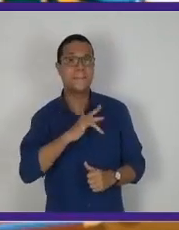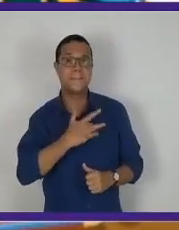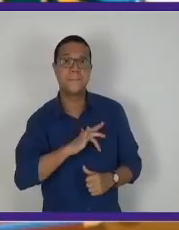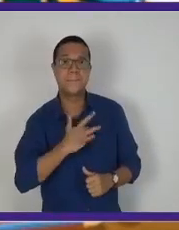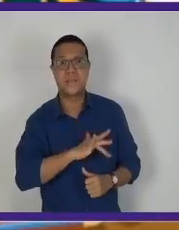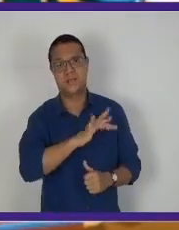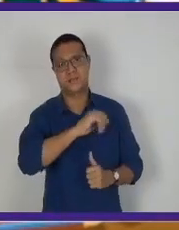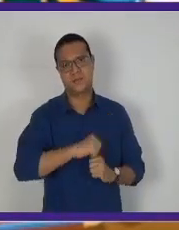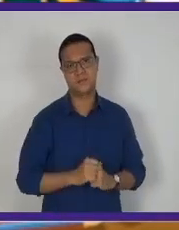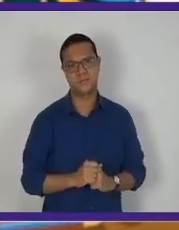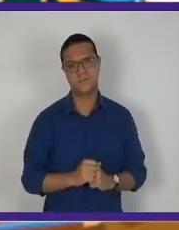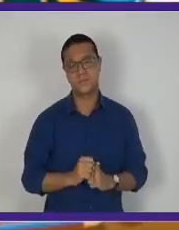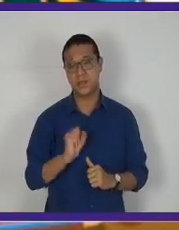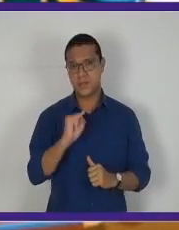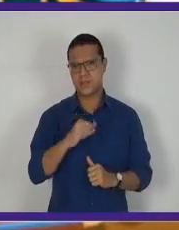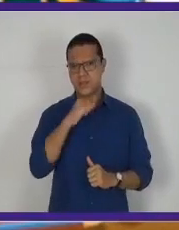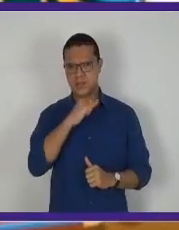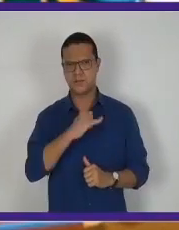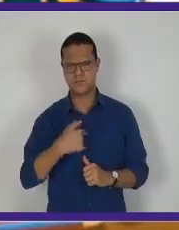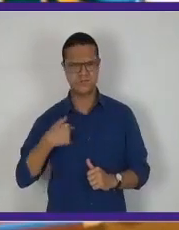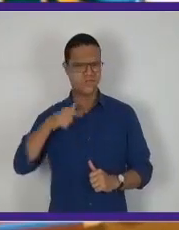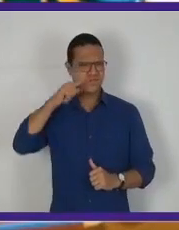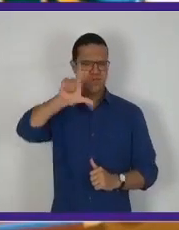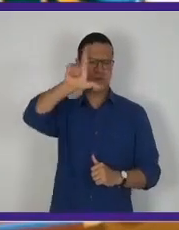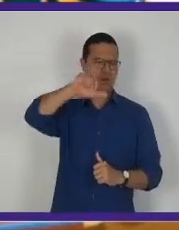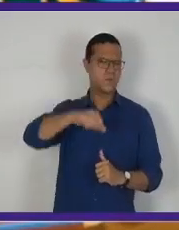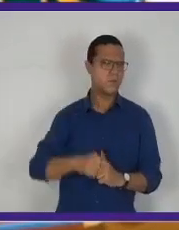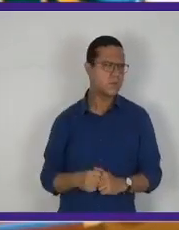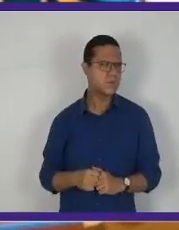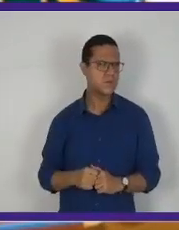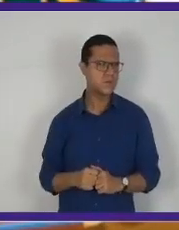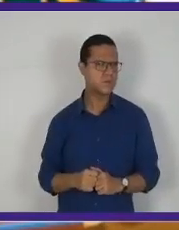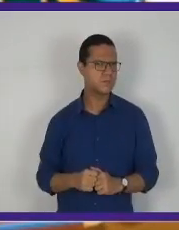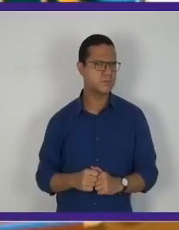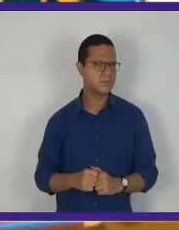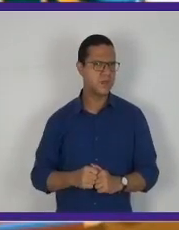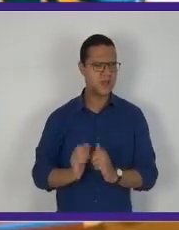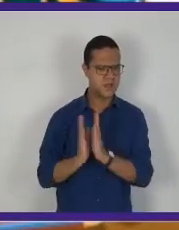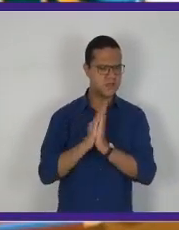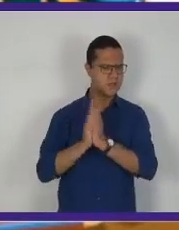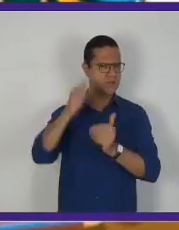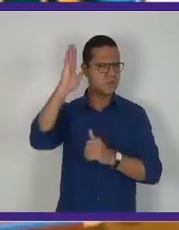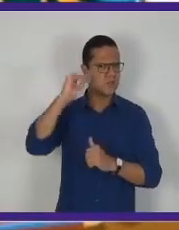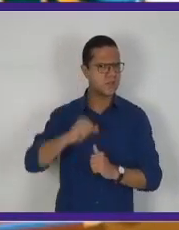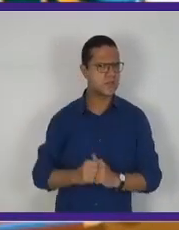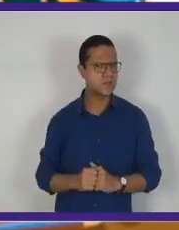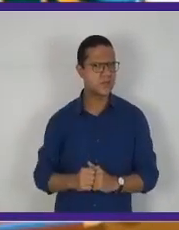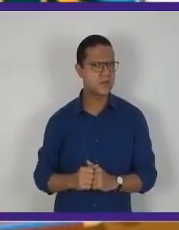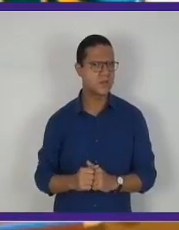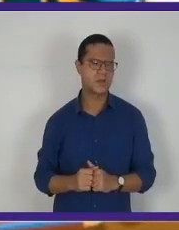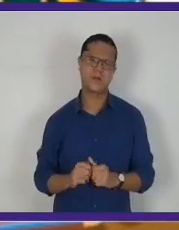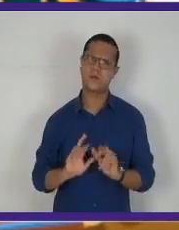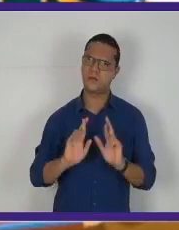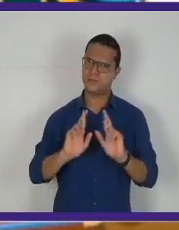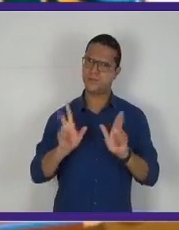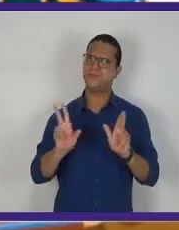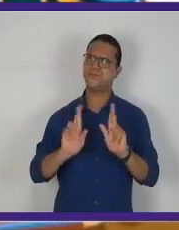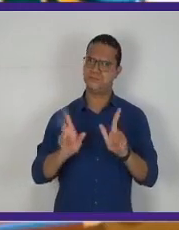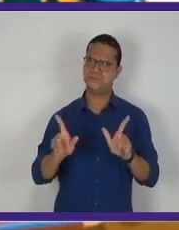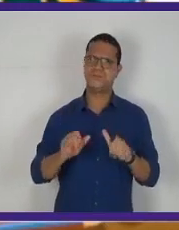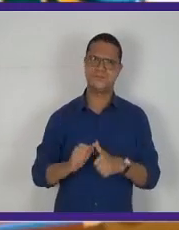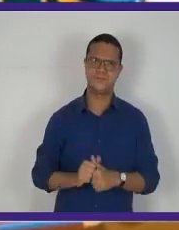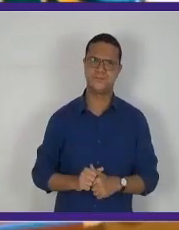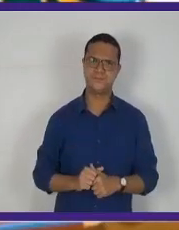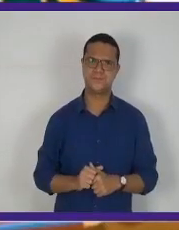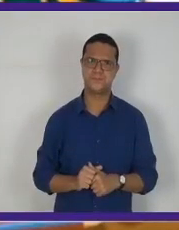aguento de pena, de dó. Se ele dissesse, eu não aguento essa boneca insuportável, aí já